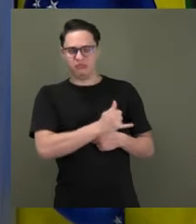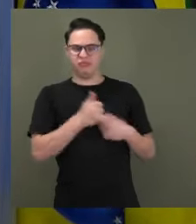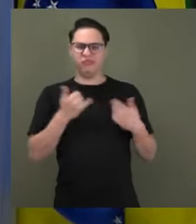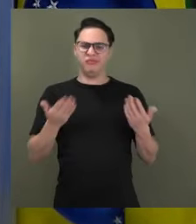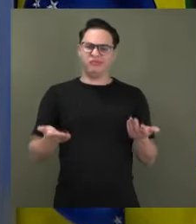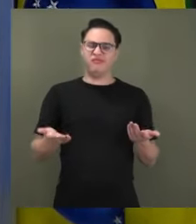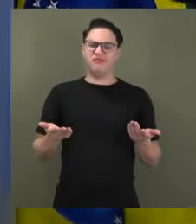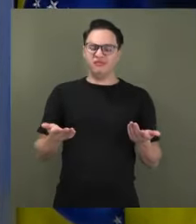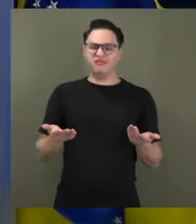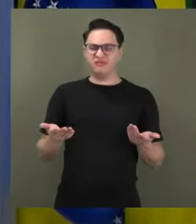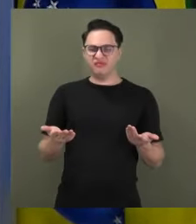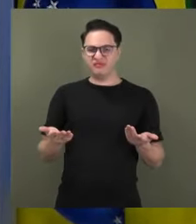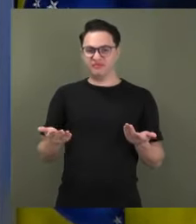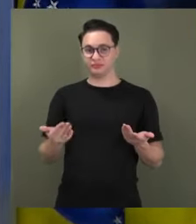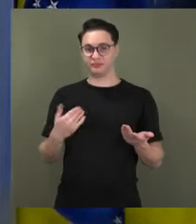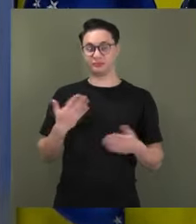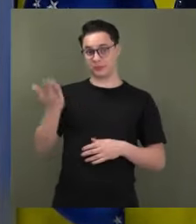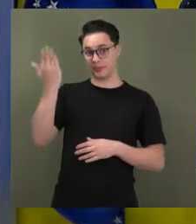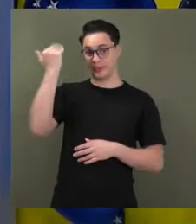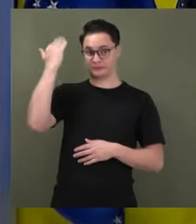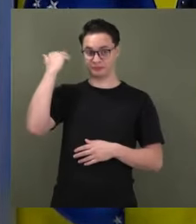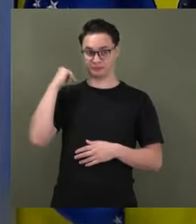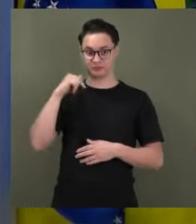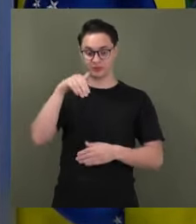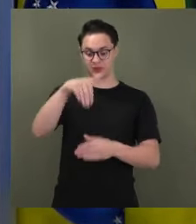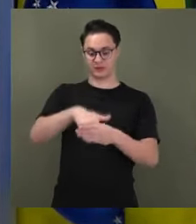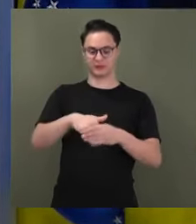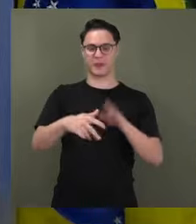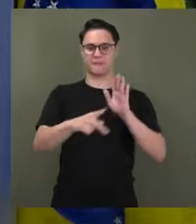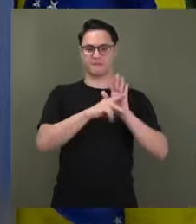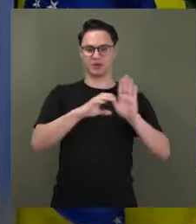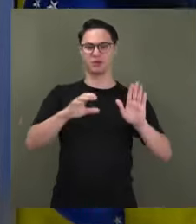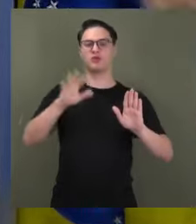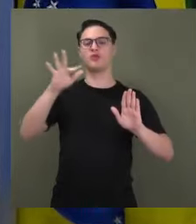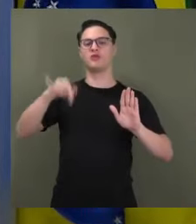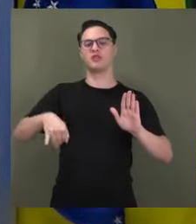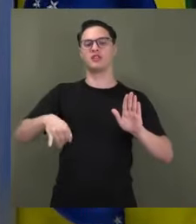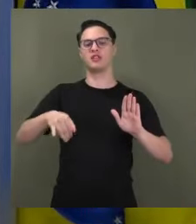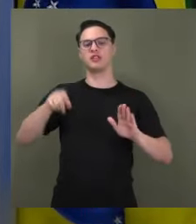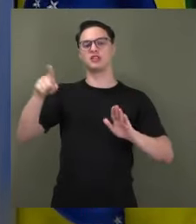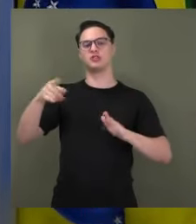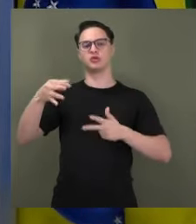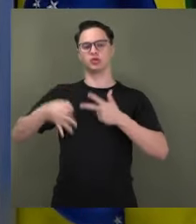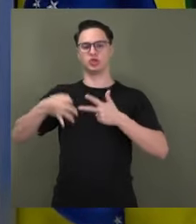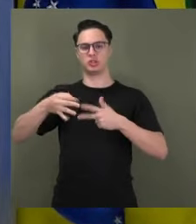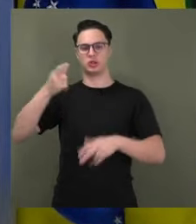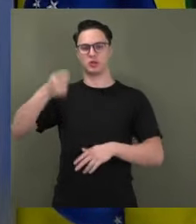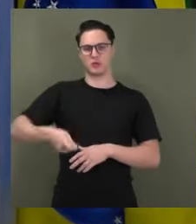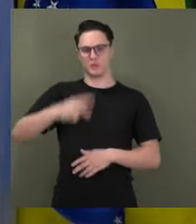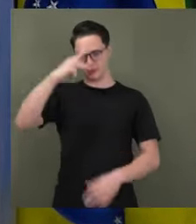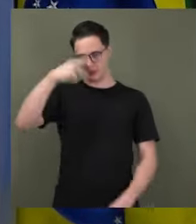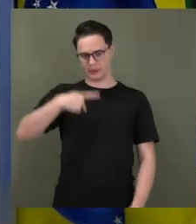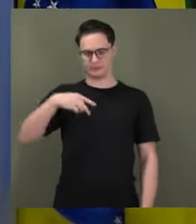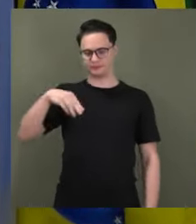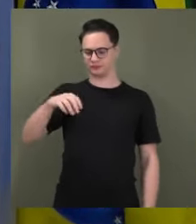Naquela votação da PEC do fim das decisões monocráticas, agora, recentemente, no final do ano passado,